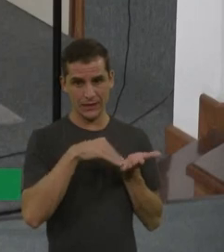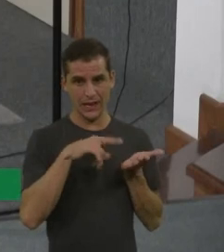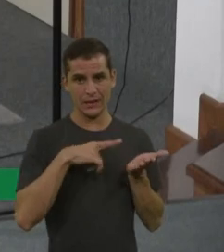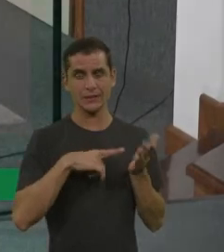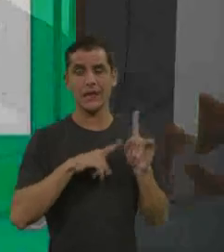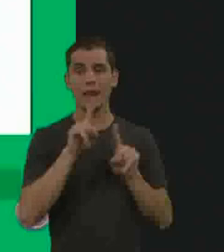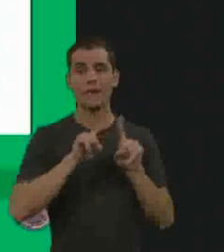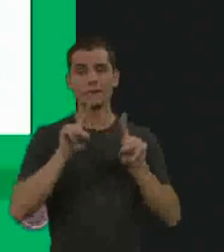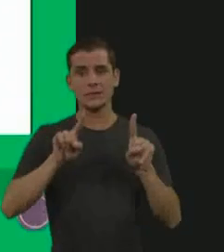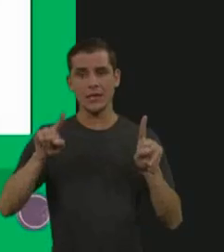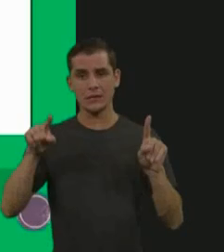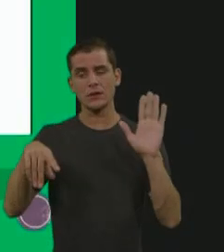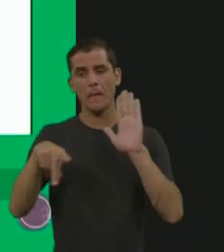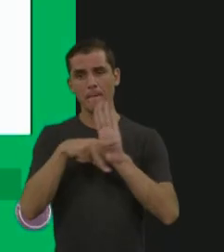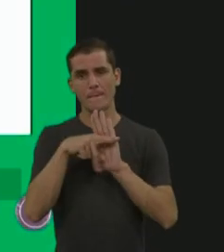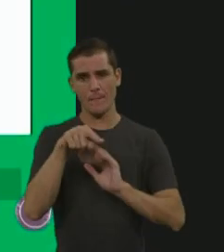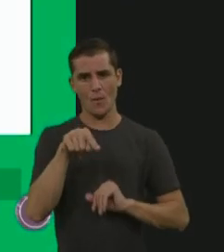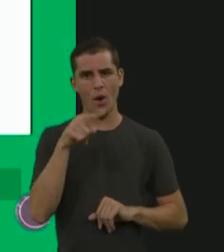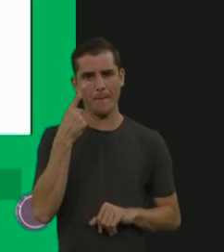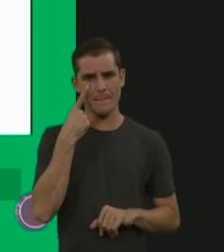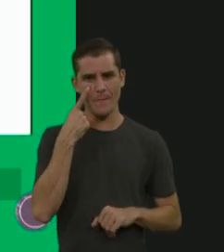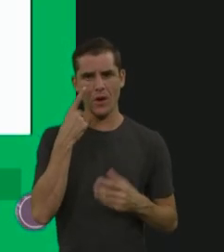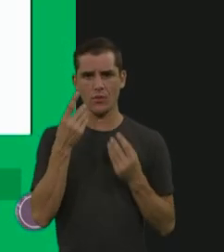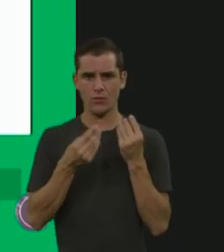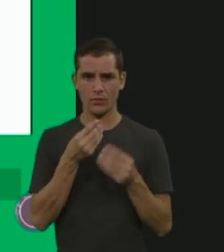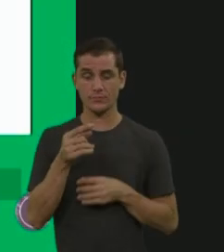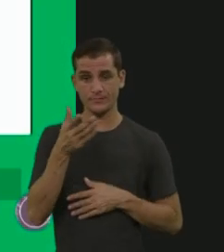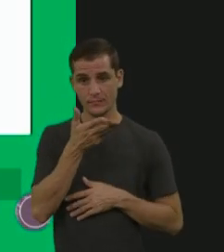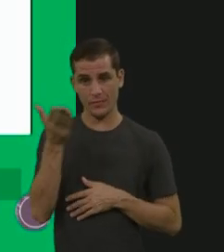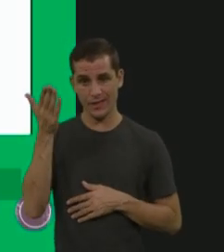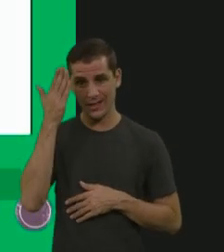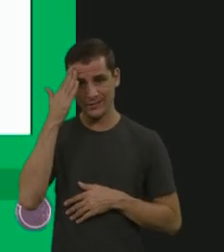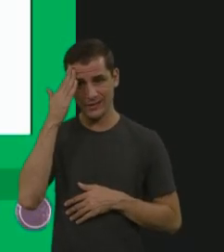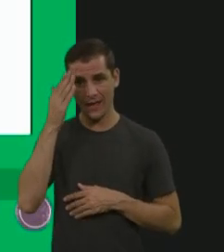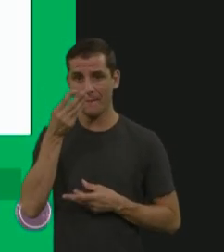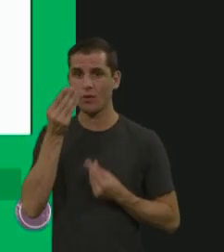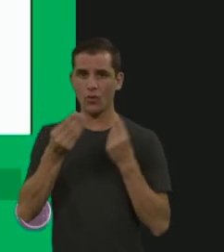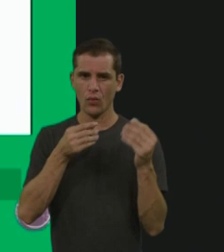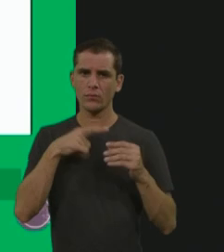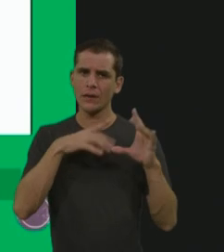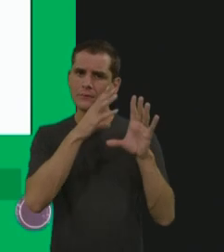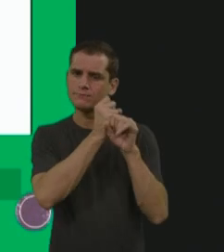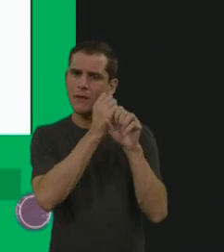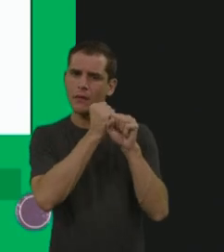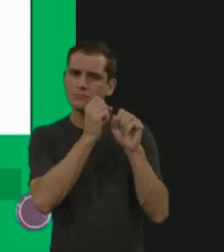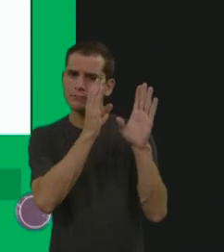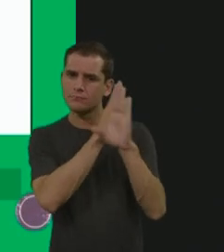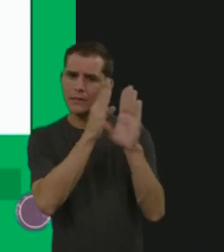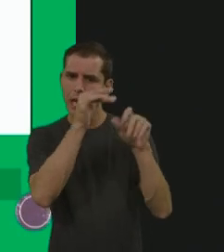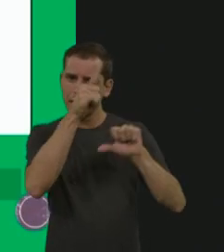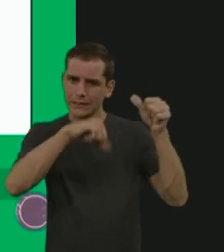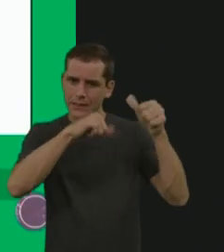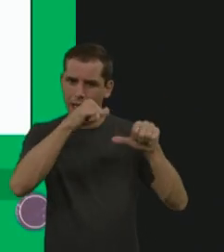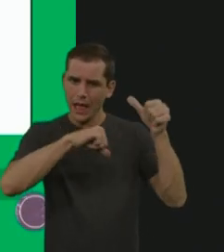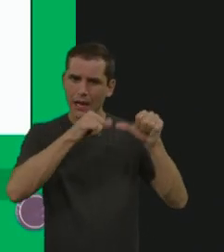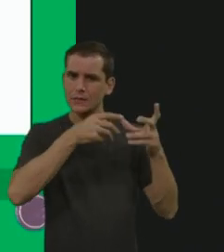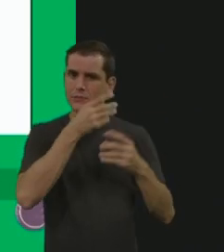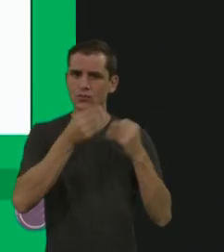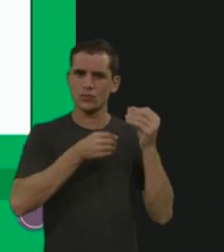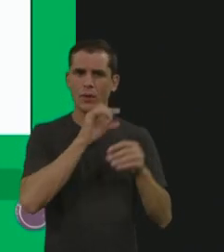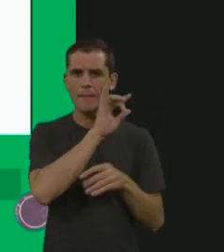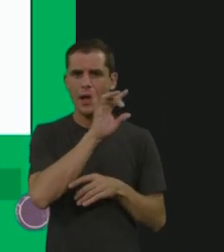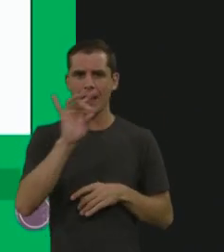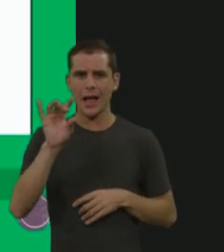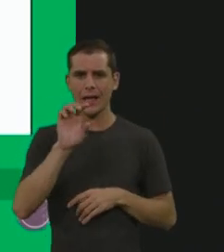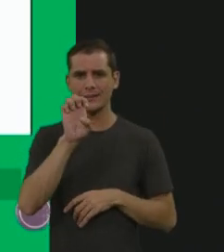Então, aqui é só pra vocês terem uma ideia. Então, a gente faz a dosagem dos gags, a análise de qual, a dosagem da enzima